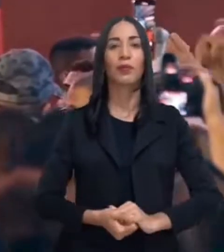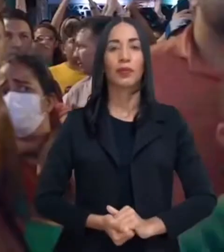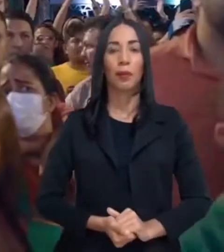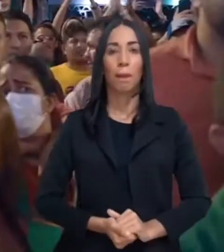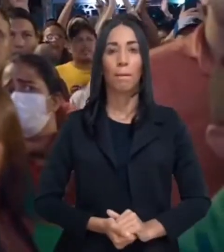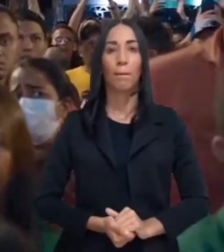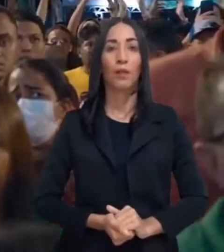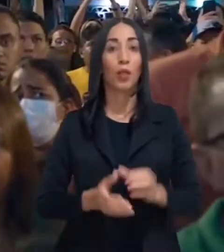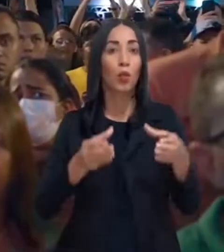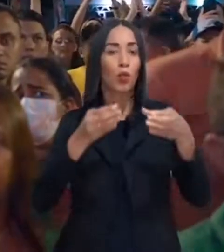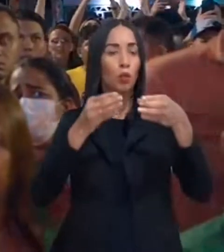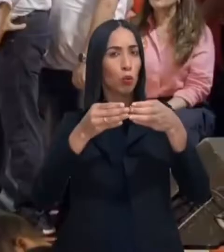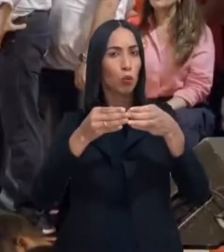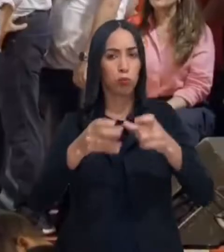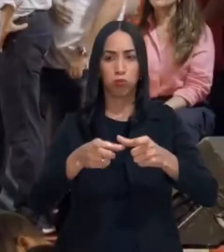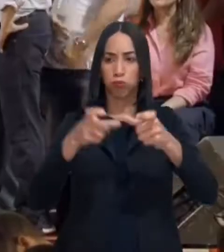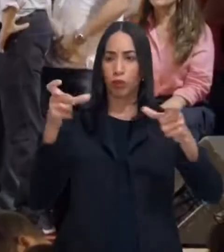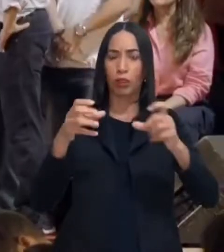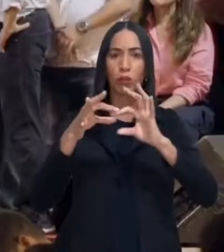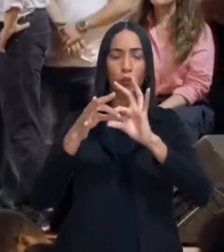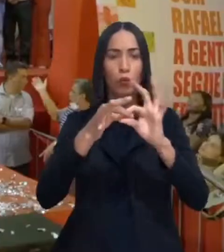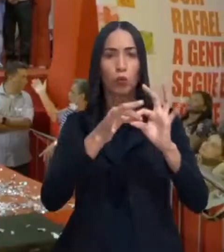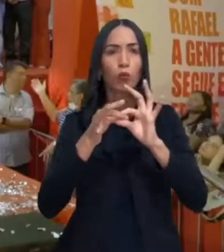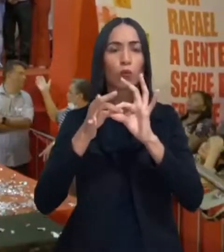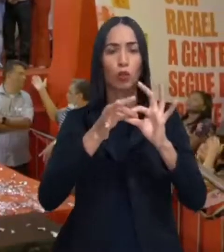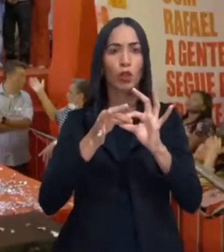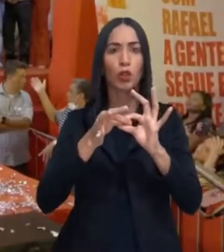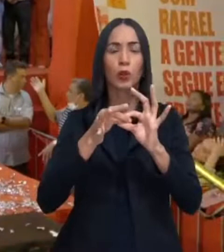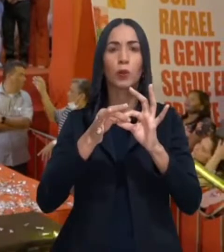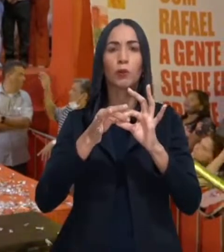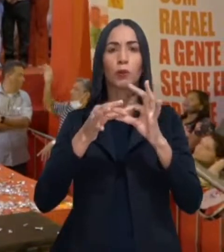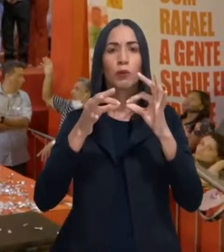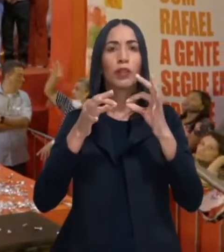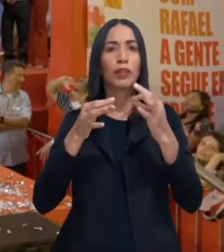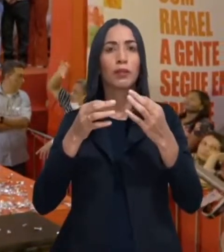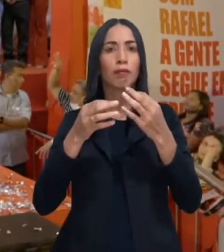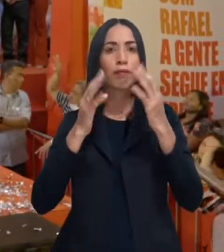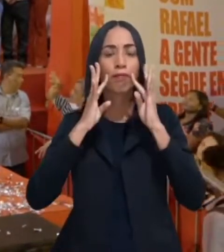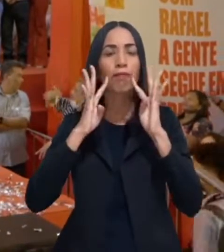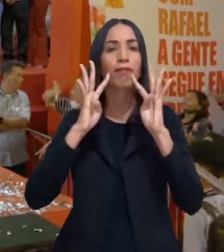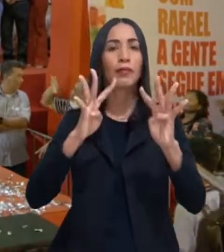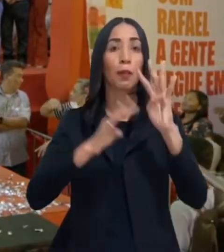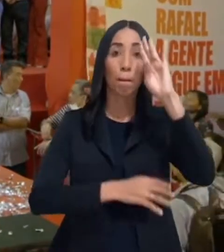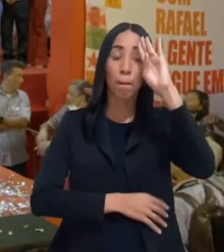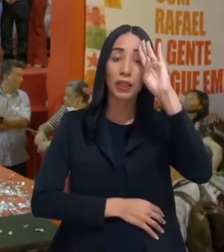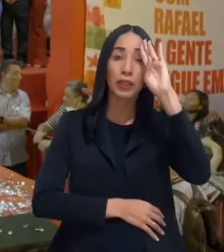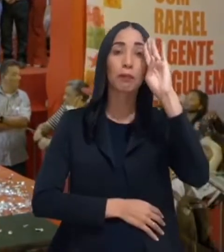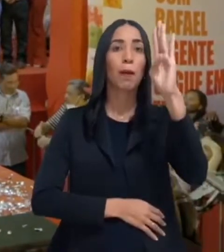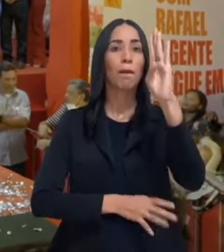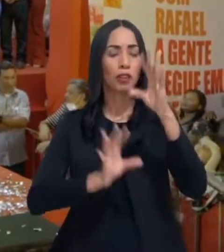É um time grande, unido, coeso e principalmente